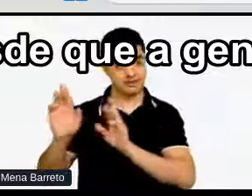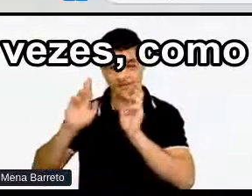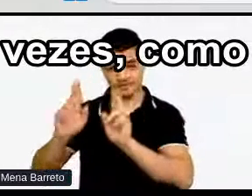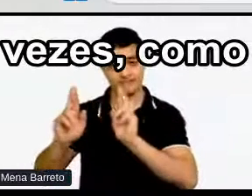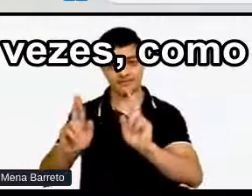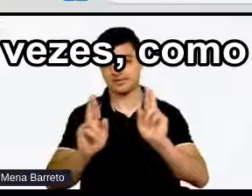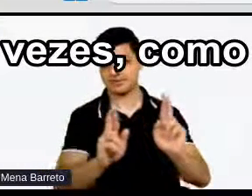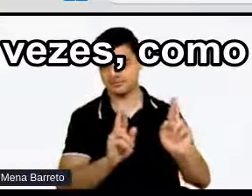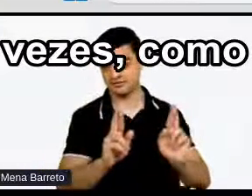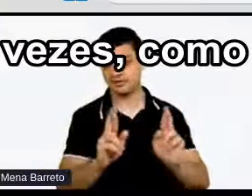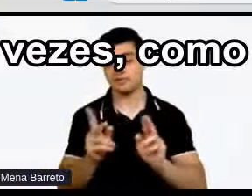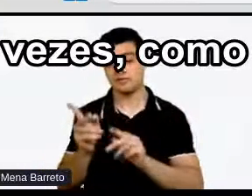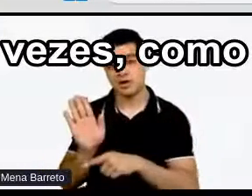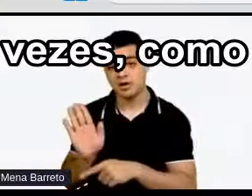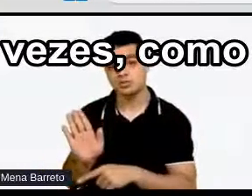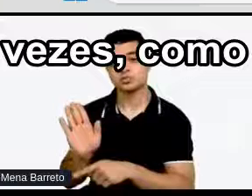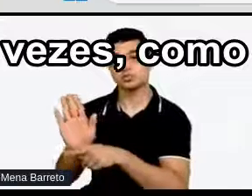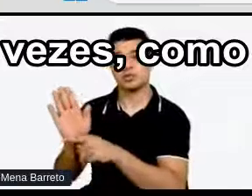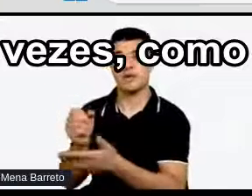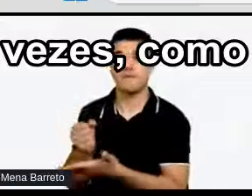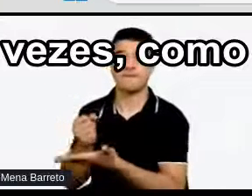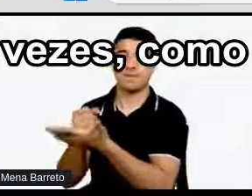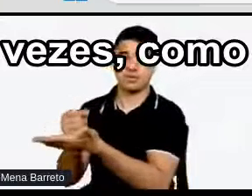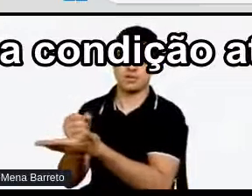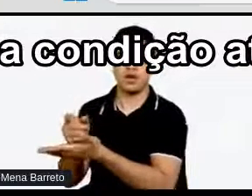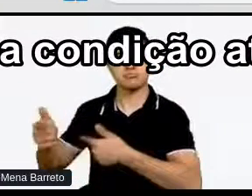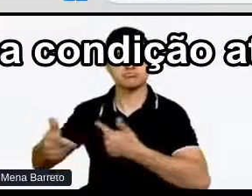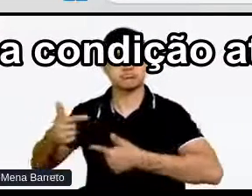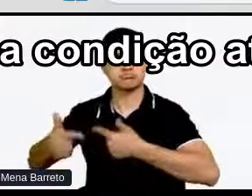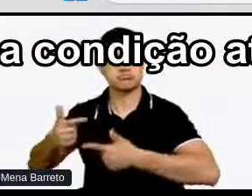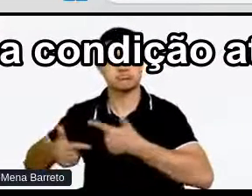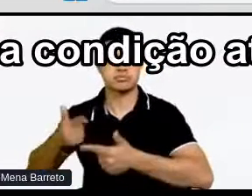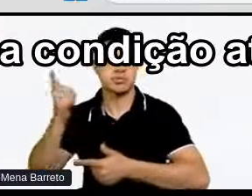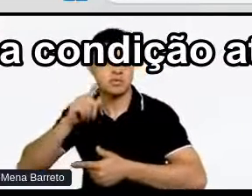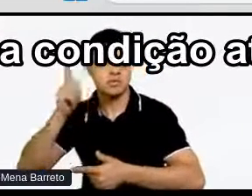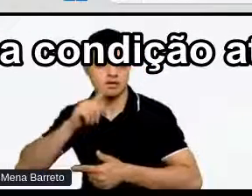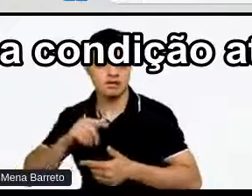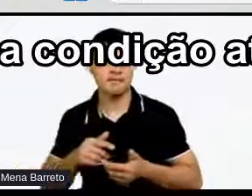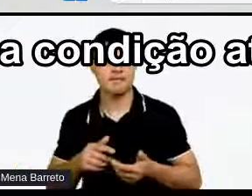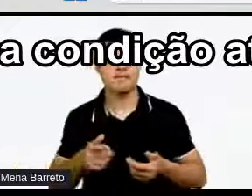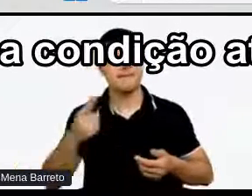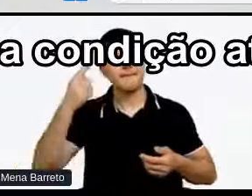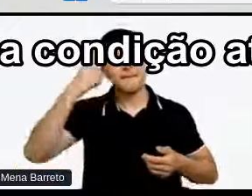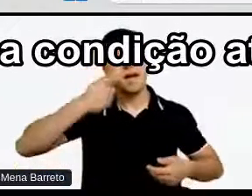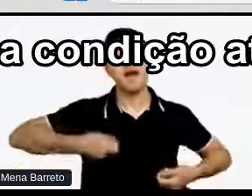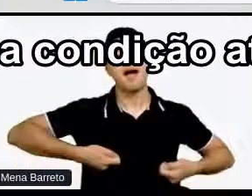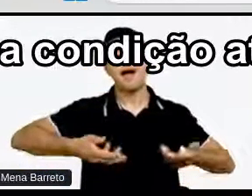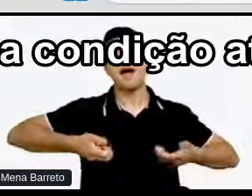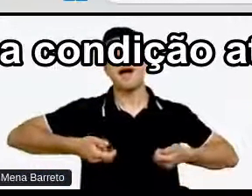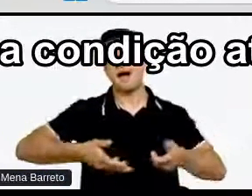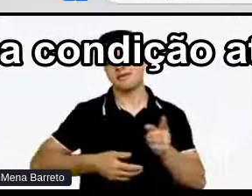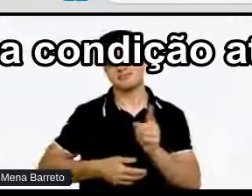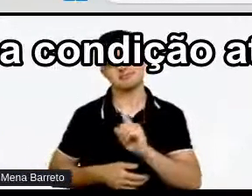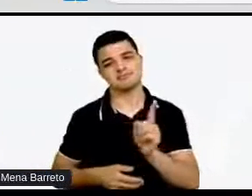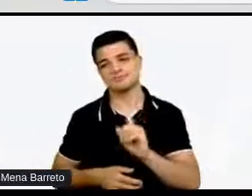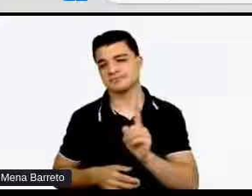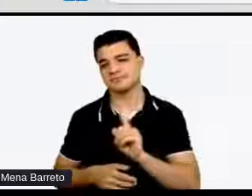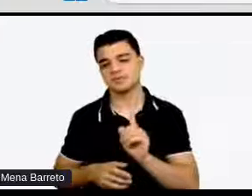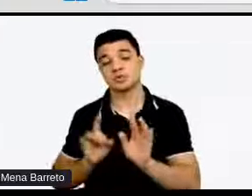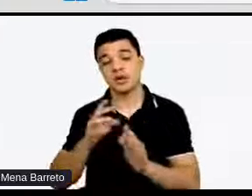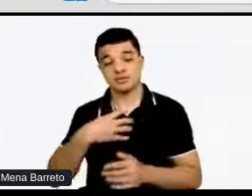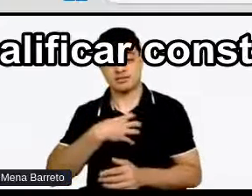as condições E muitas vezes Como eu falei Não é nada caro Muitas vezes É uma condição atitudinal Que as pessoas precisam